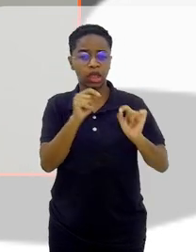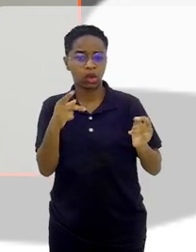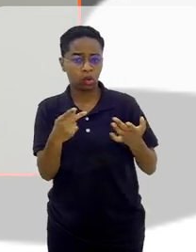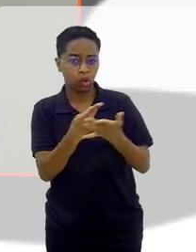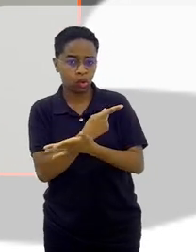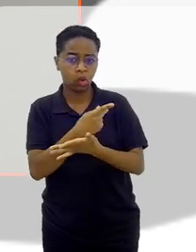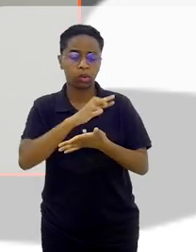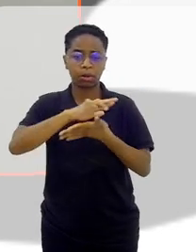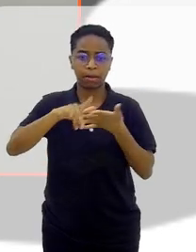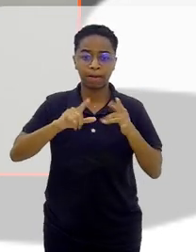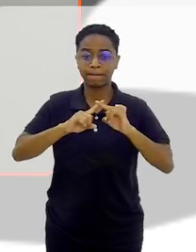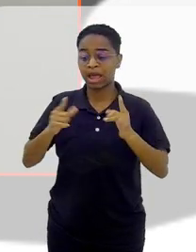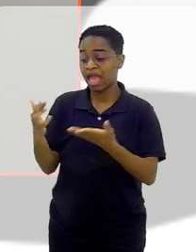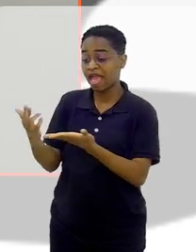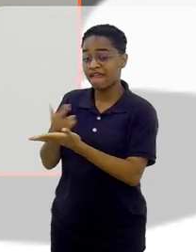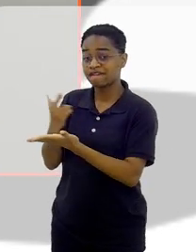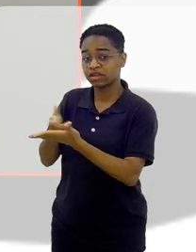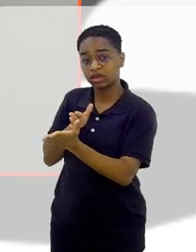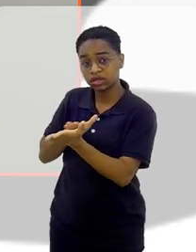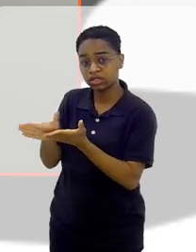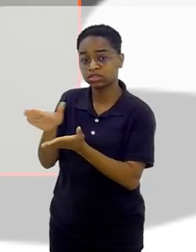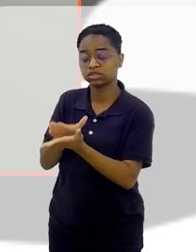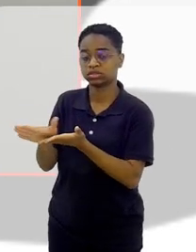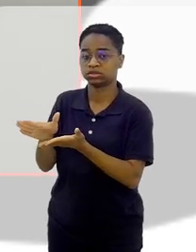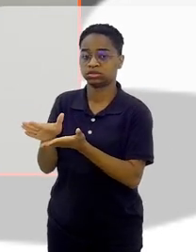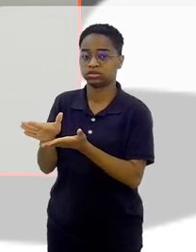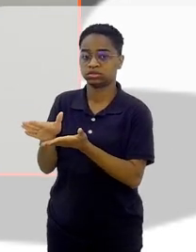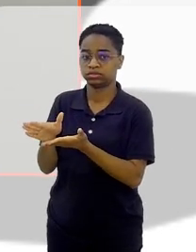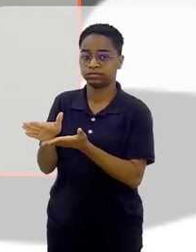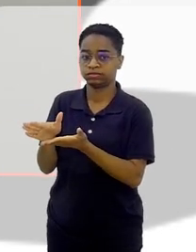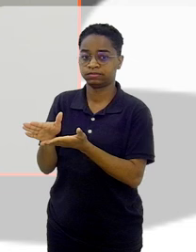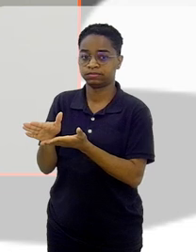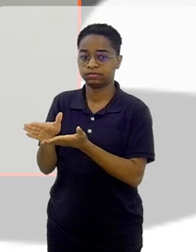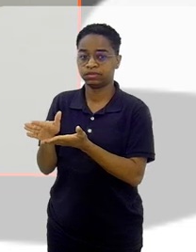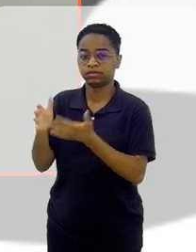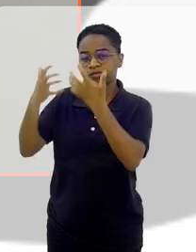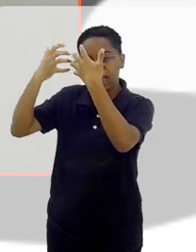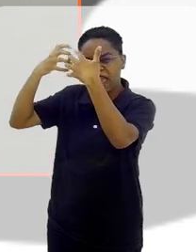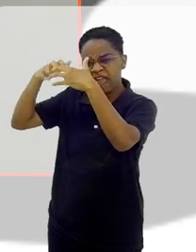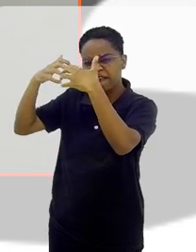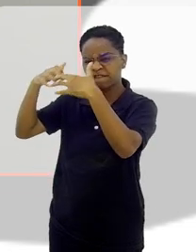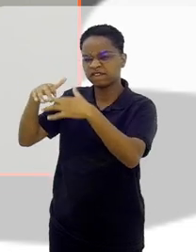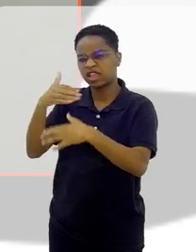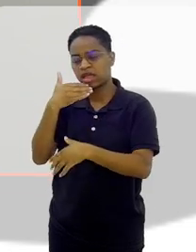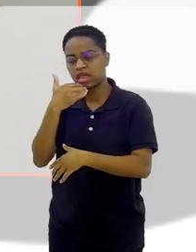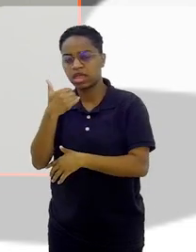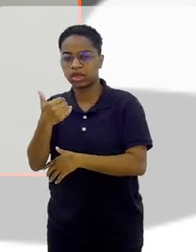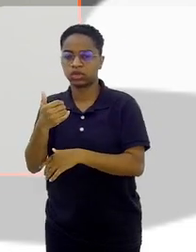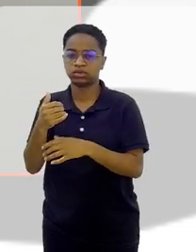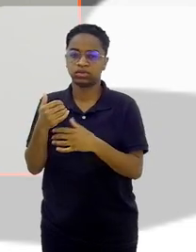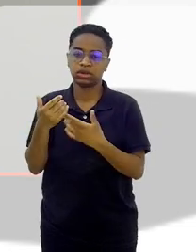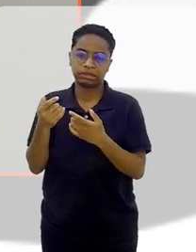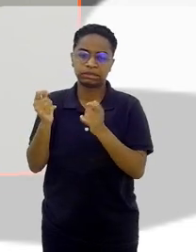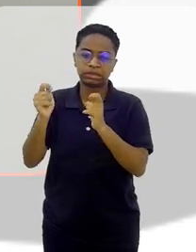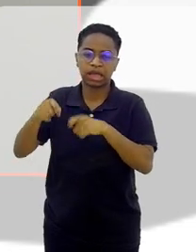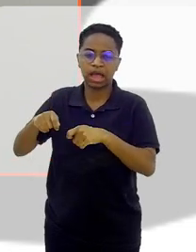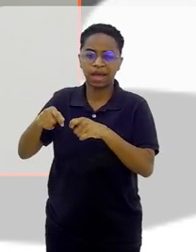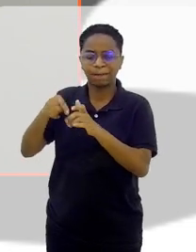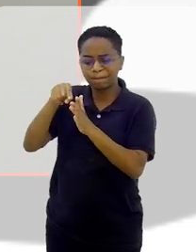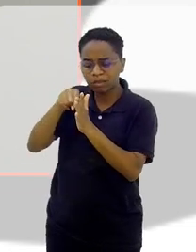E a revista, o impresso, mais reflexiva, que pudesse ser mais